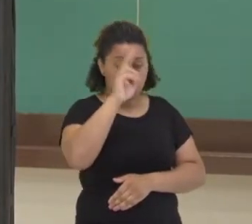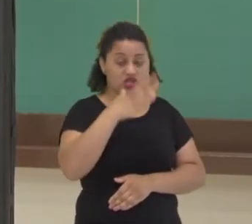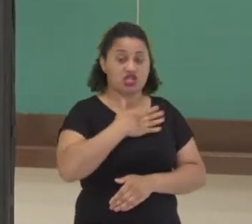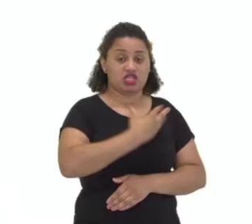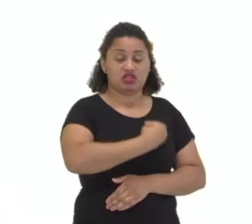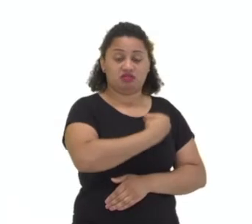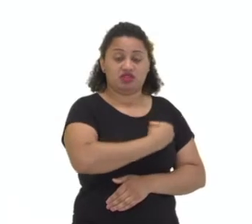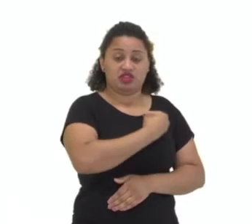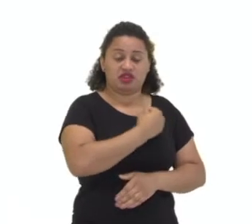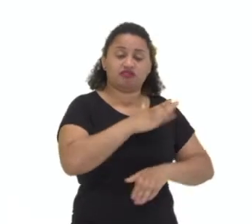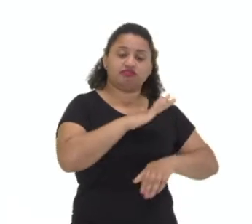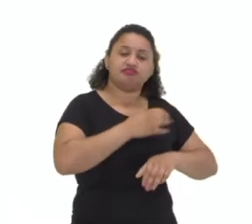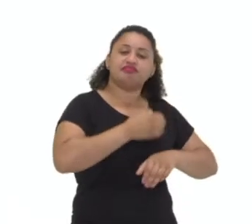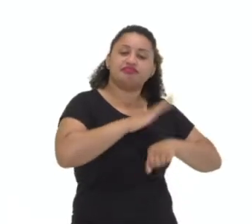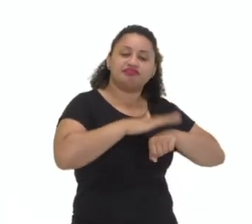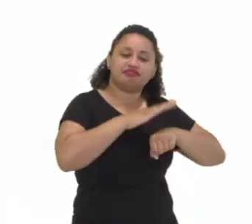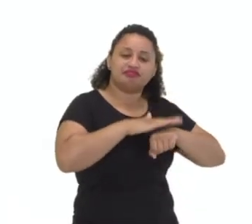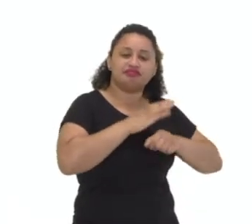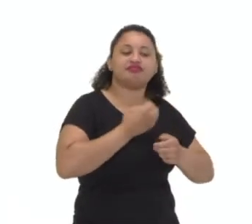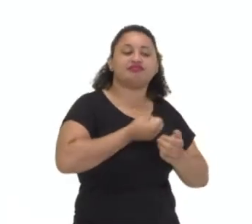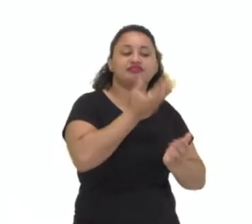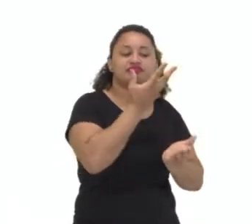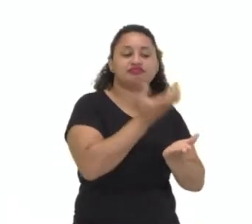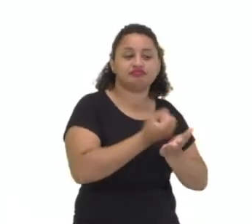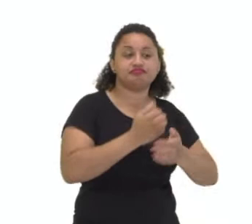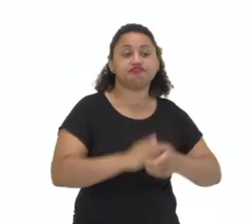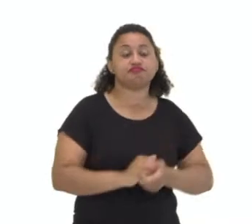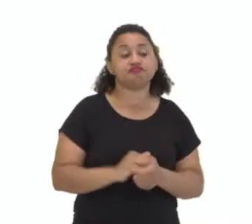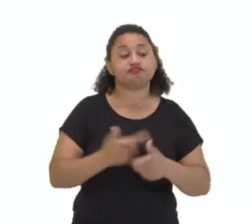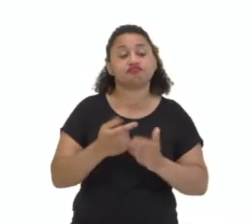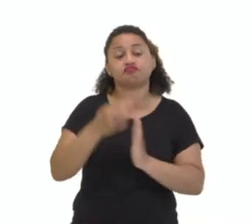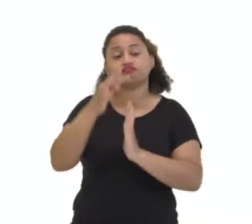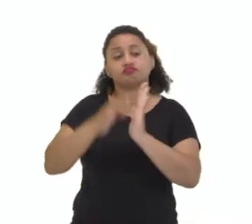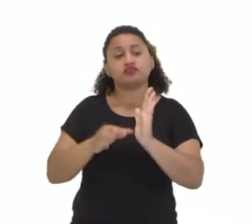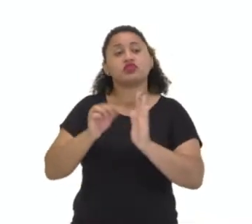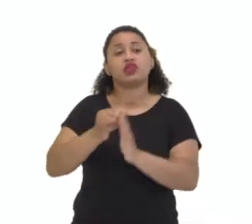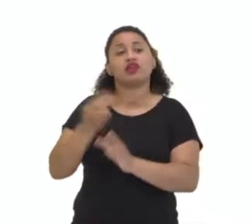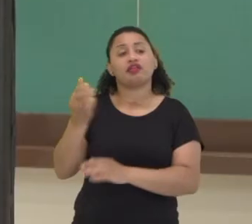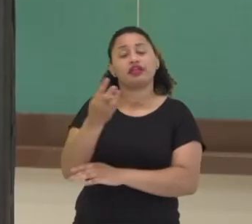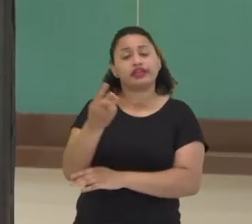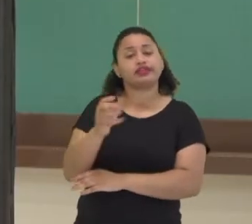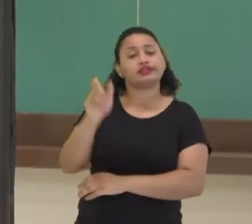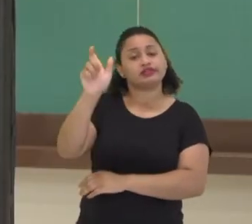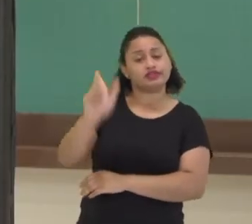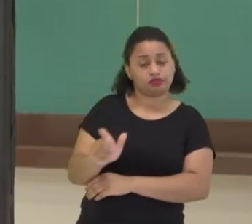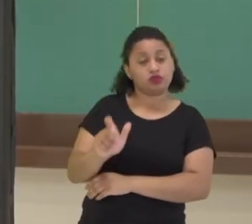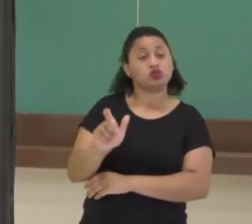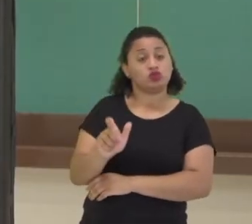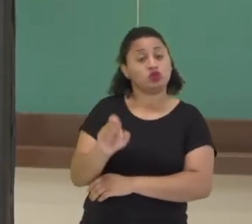tradução literal de autobiografia, né? E o texto, então, é em terceira pessoa do singular.